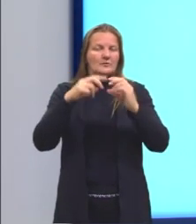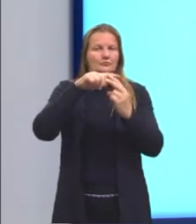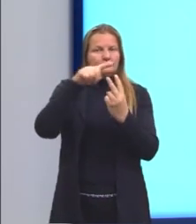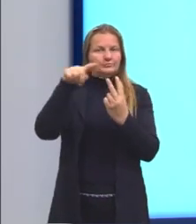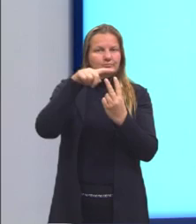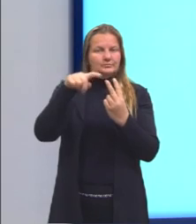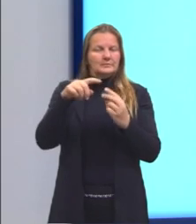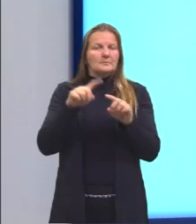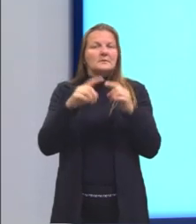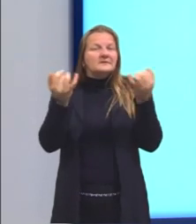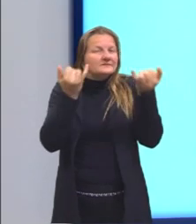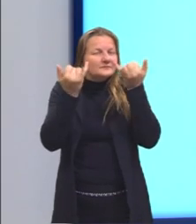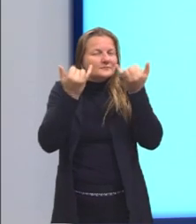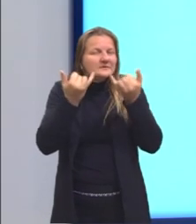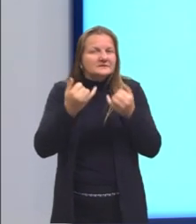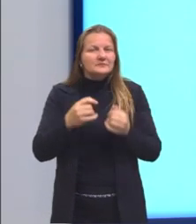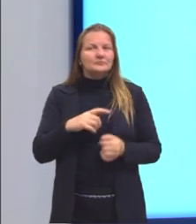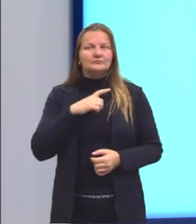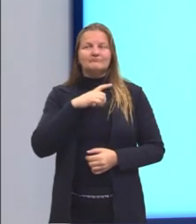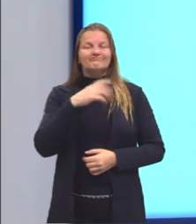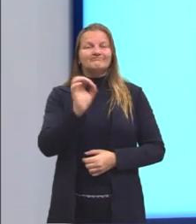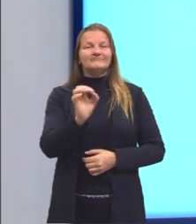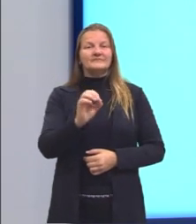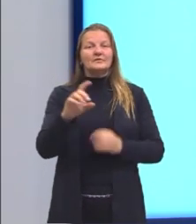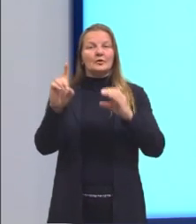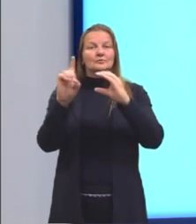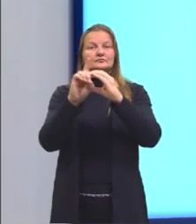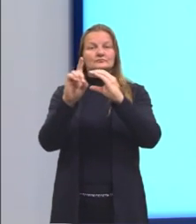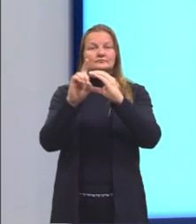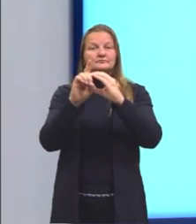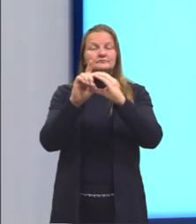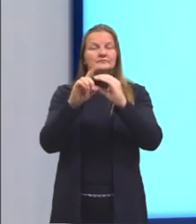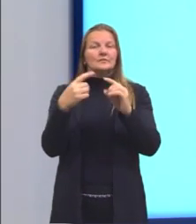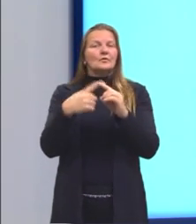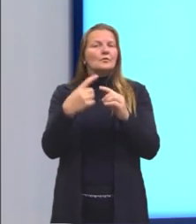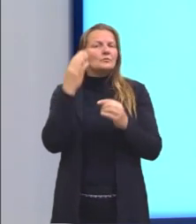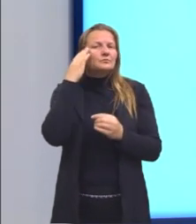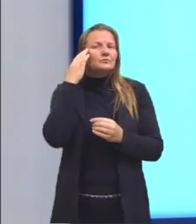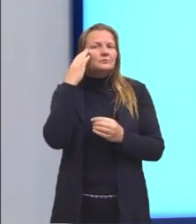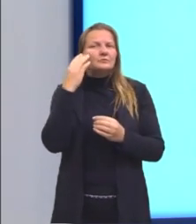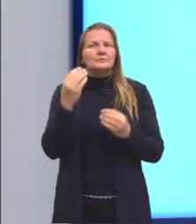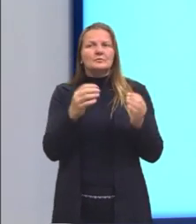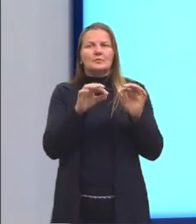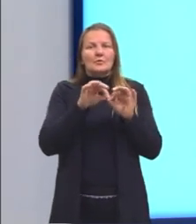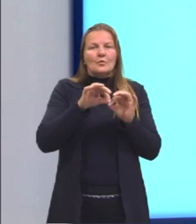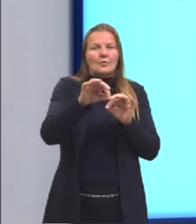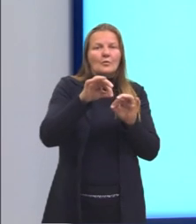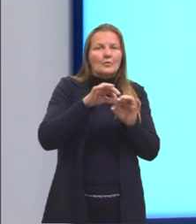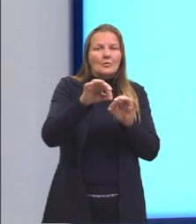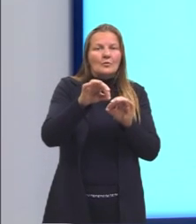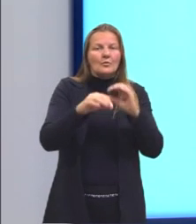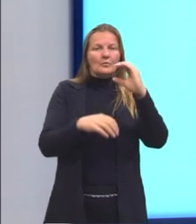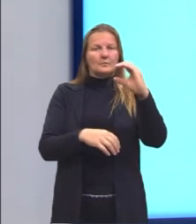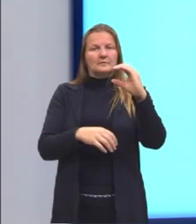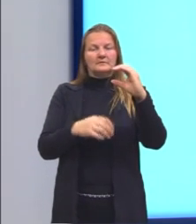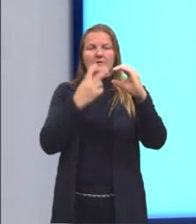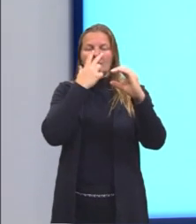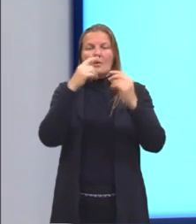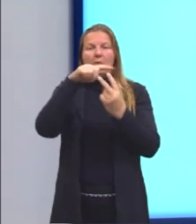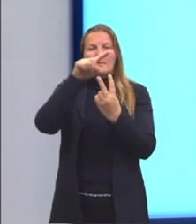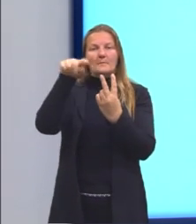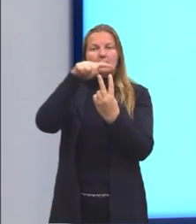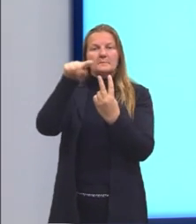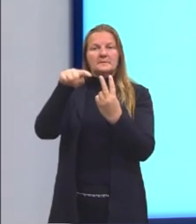temos de informação não é o raio, é o diâmetro. Então, nós vamos utilizar aqui, o comprimento é π vezes